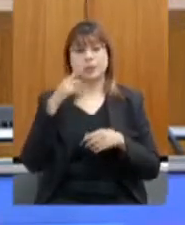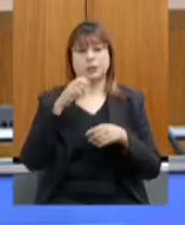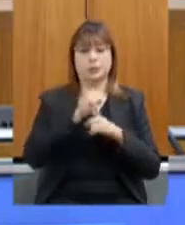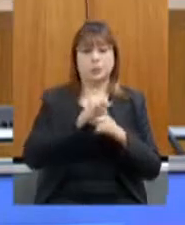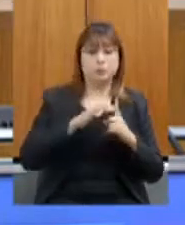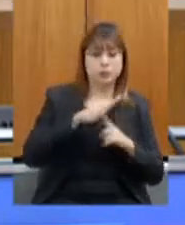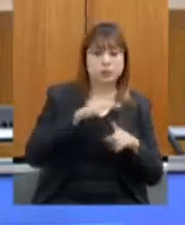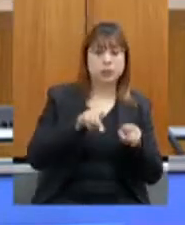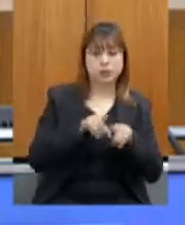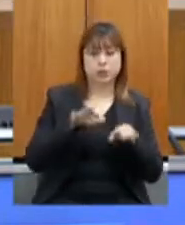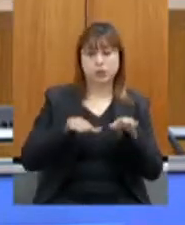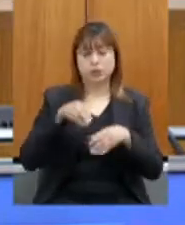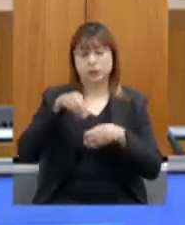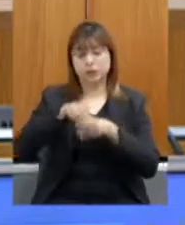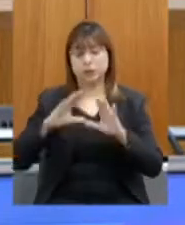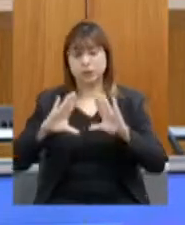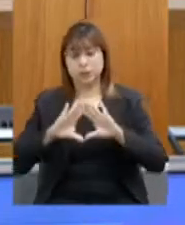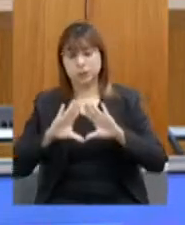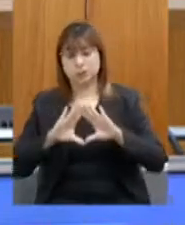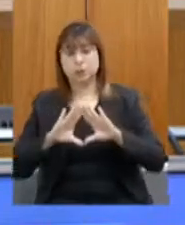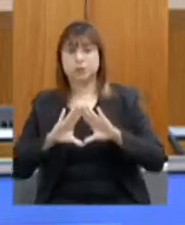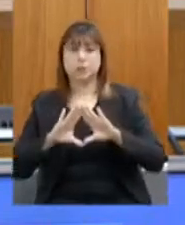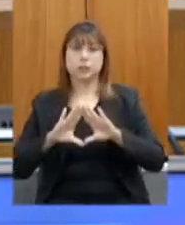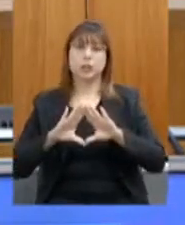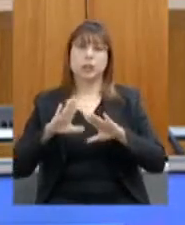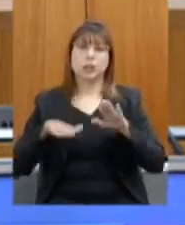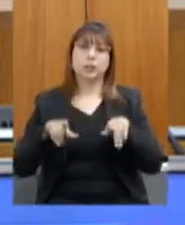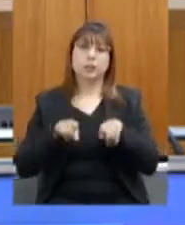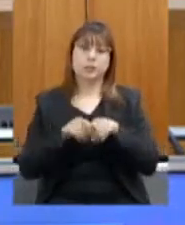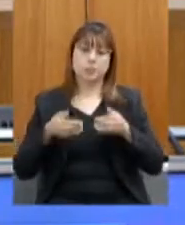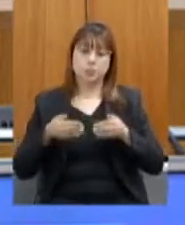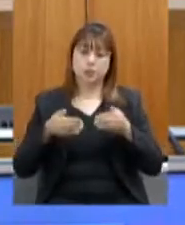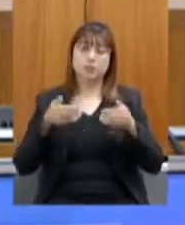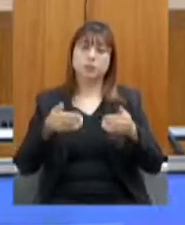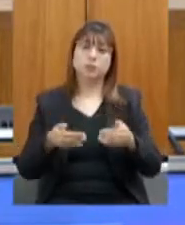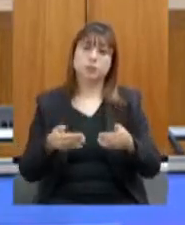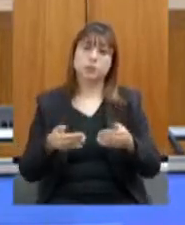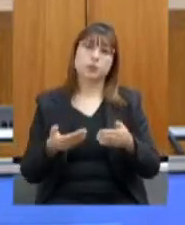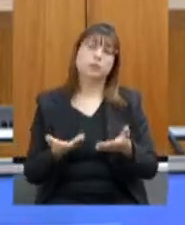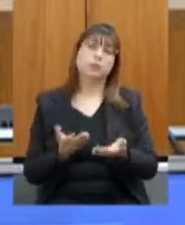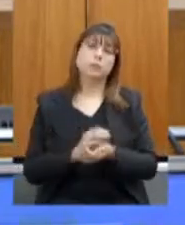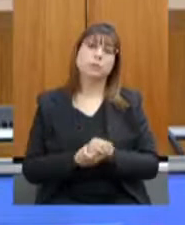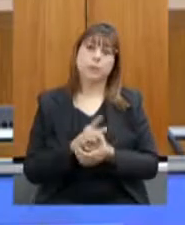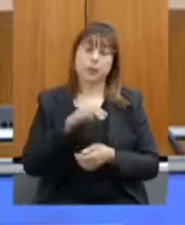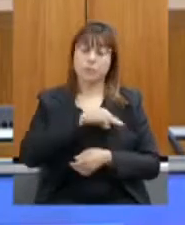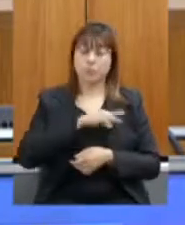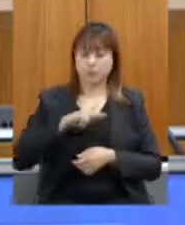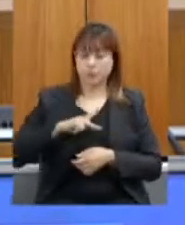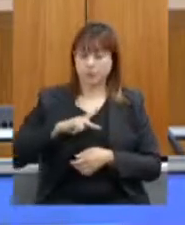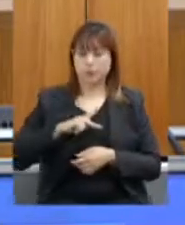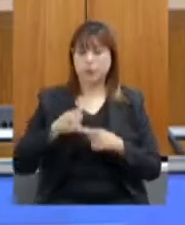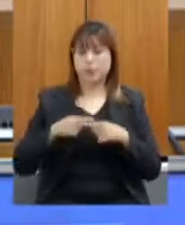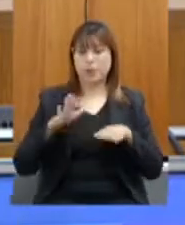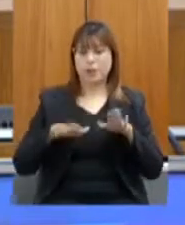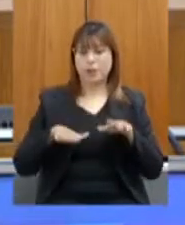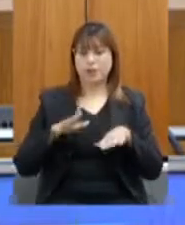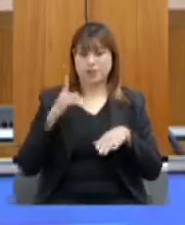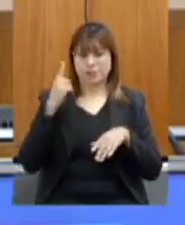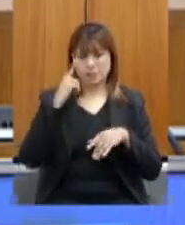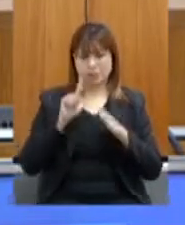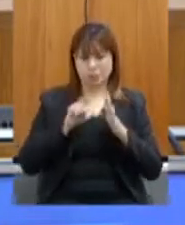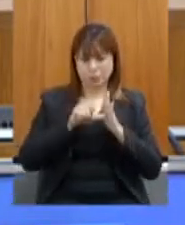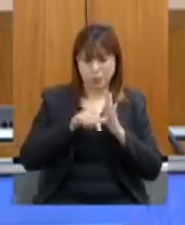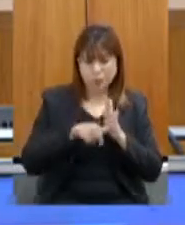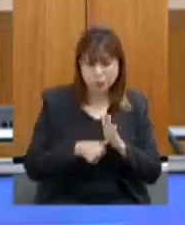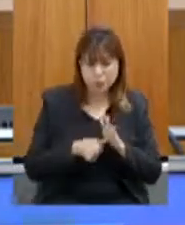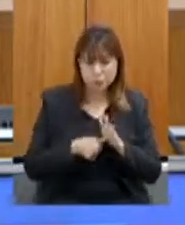e muitas vezes até com o nosso Ministério Público é que as pessoas pensam que a burocracia ambiental